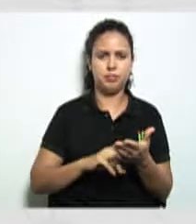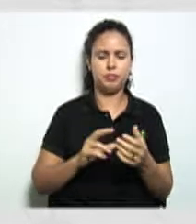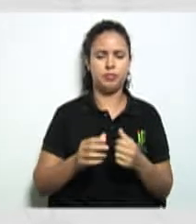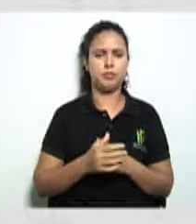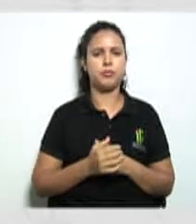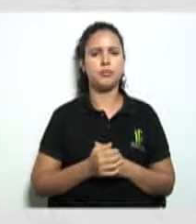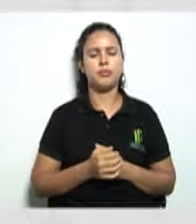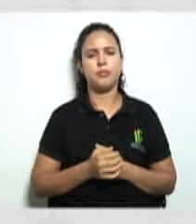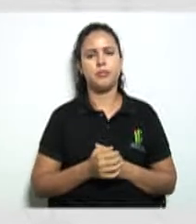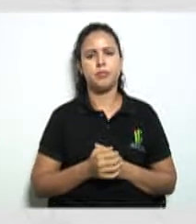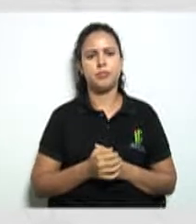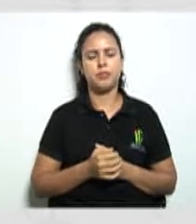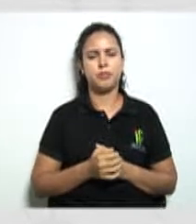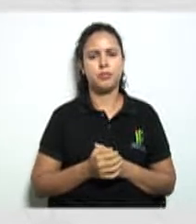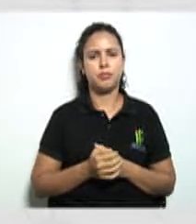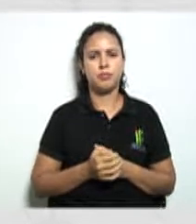nós